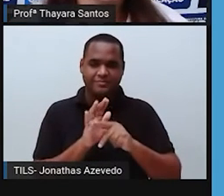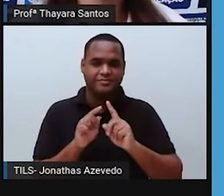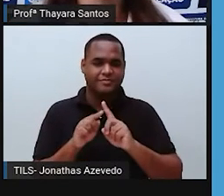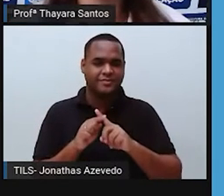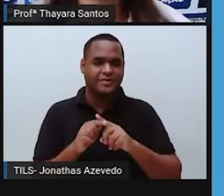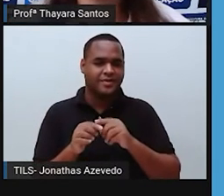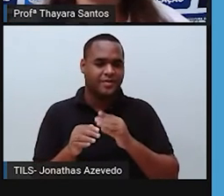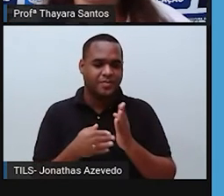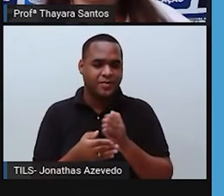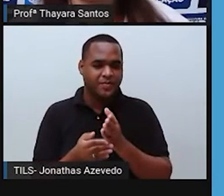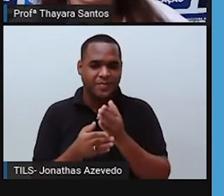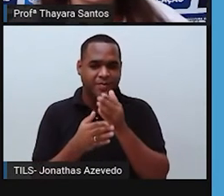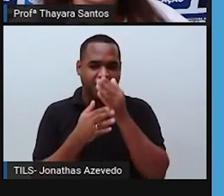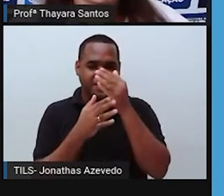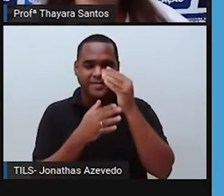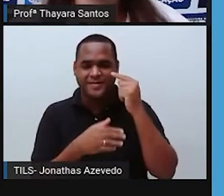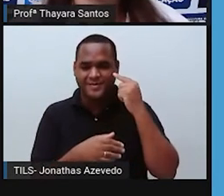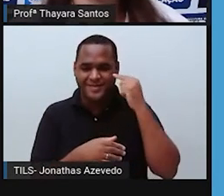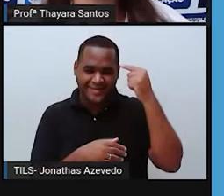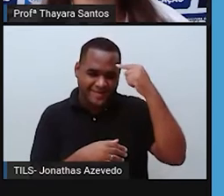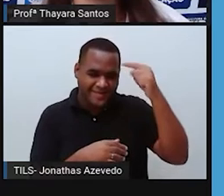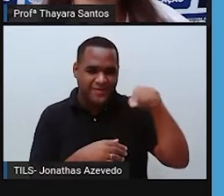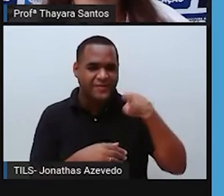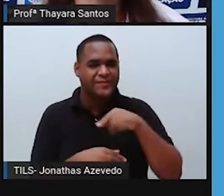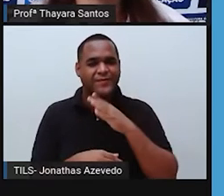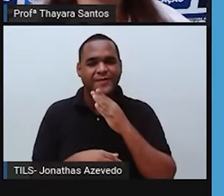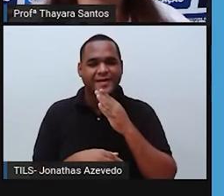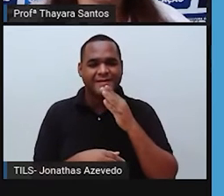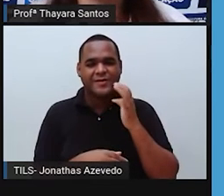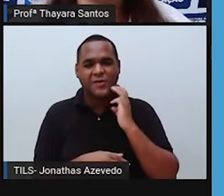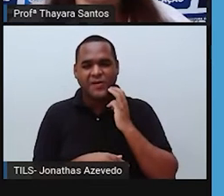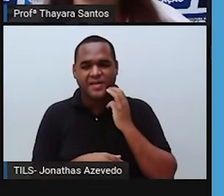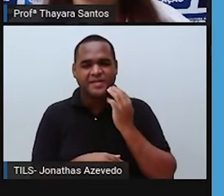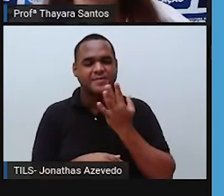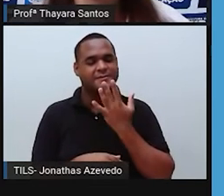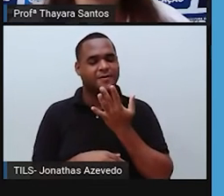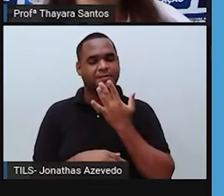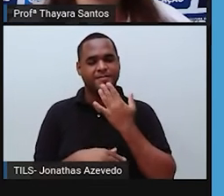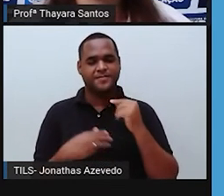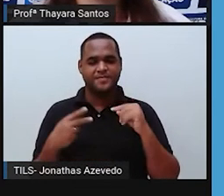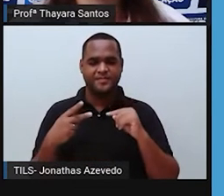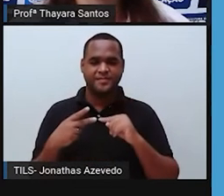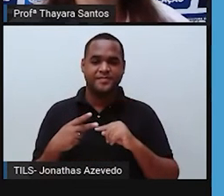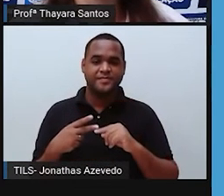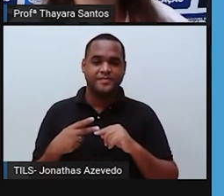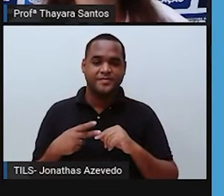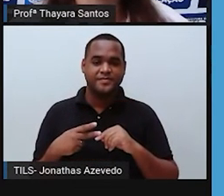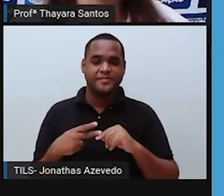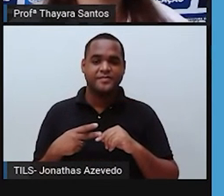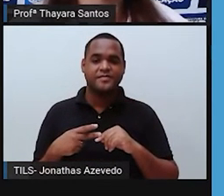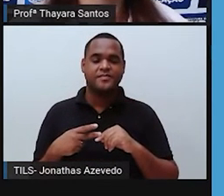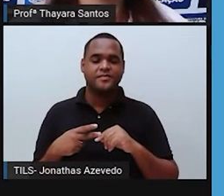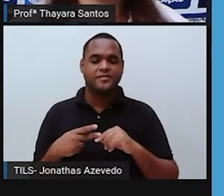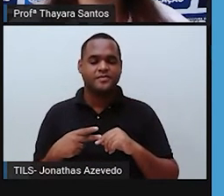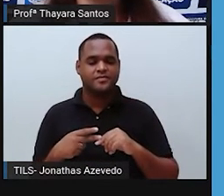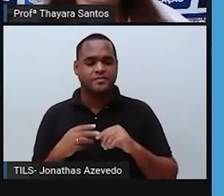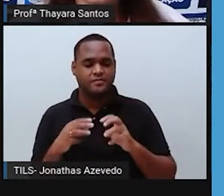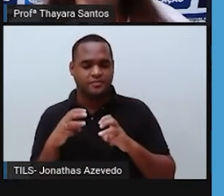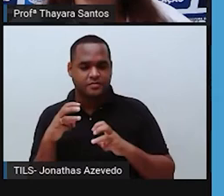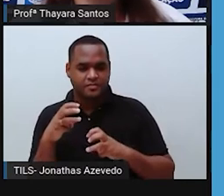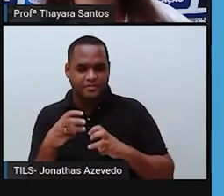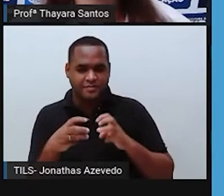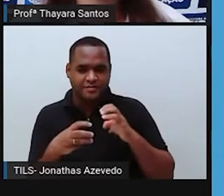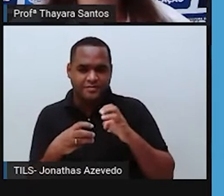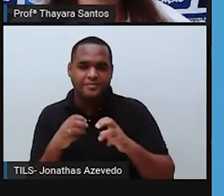cor-de-rosa, que tem todas aquelas lendas que a gente conhece também relacionadas a esse bioma, o bicho-preguiça, peixe